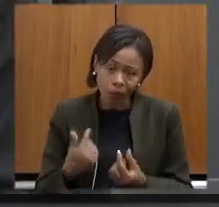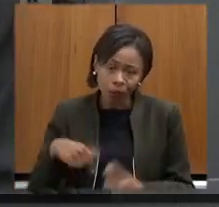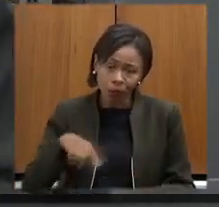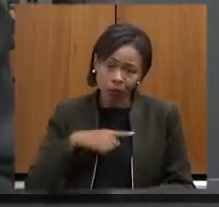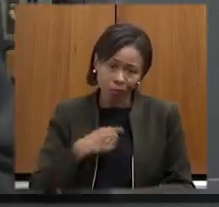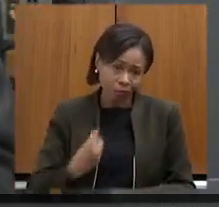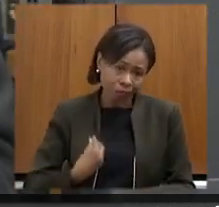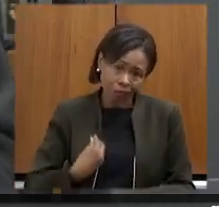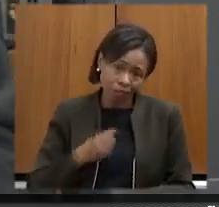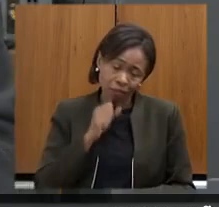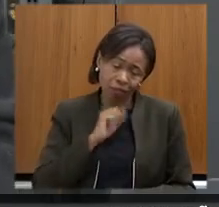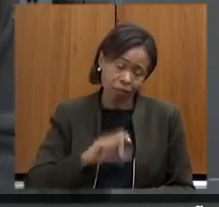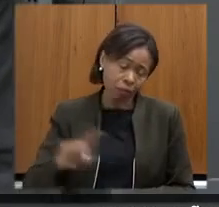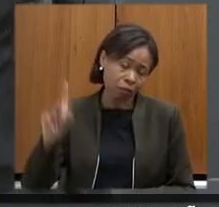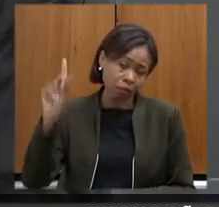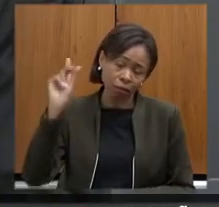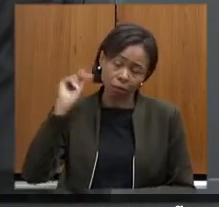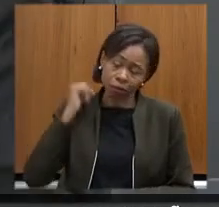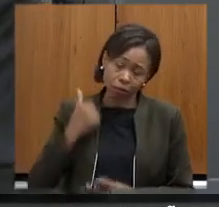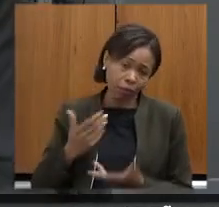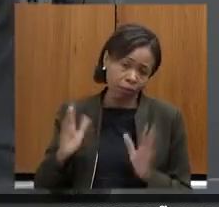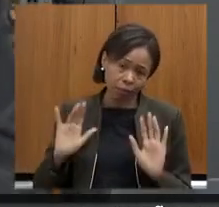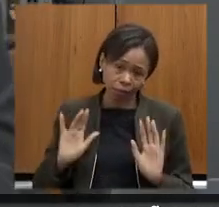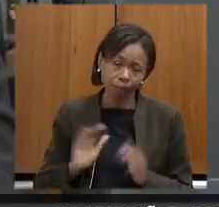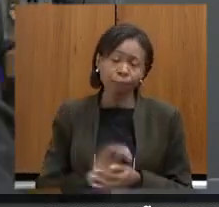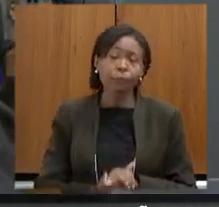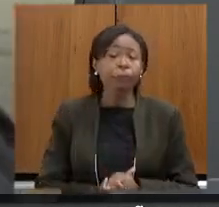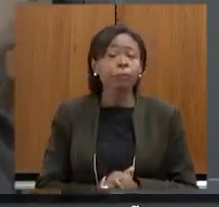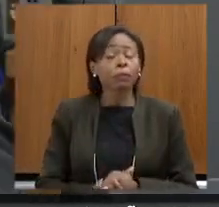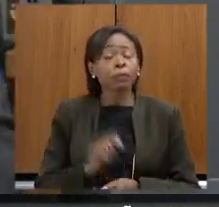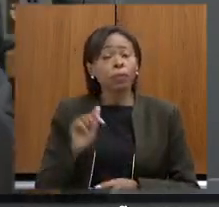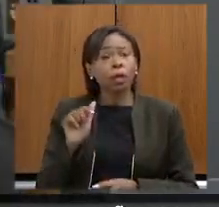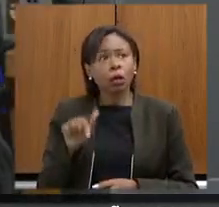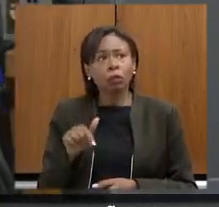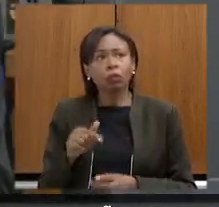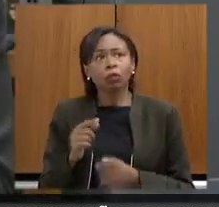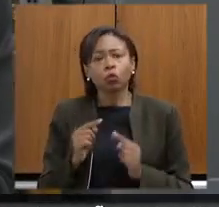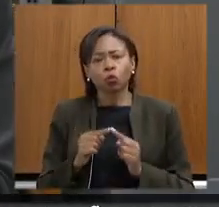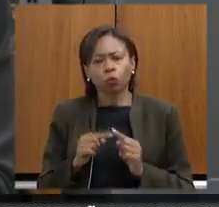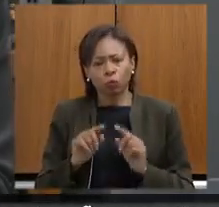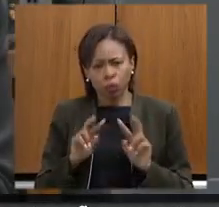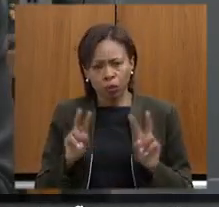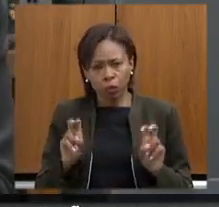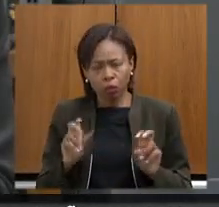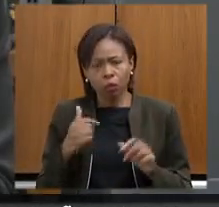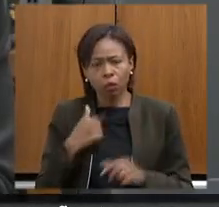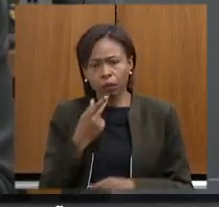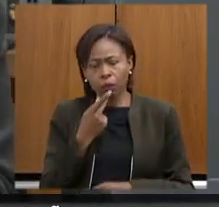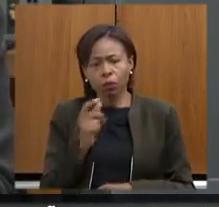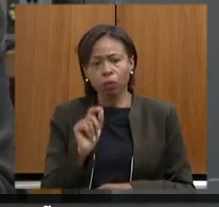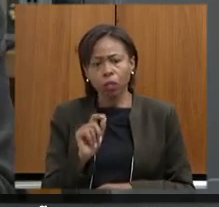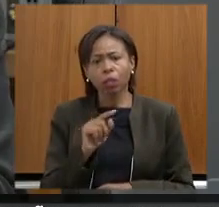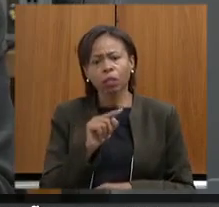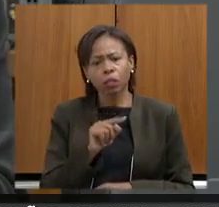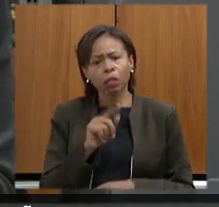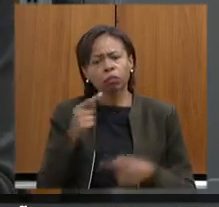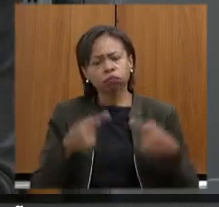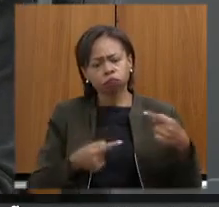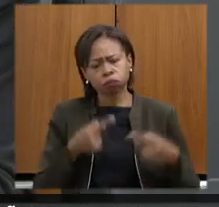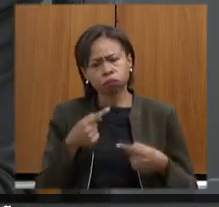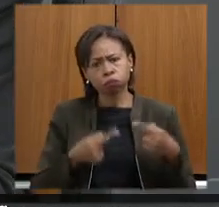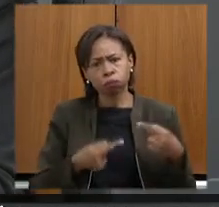outras eras geológicas até então dentro disso eu quero dizer que essa uma discussão muito importante